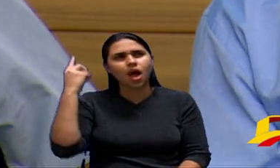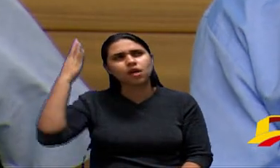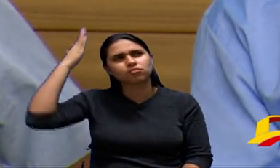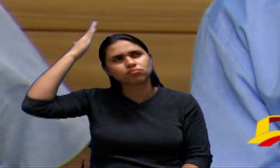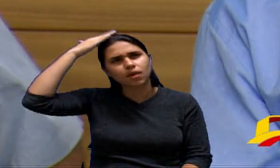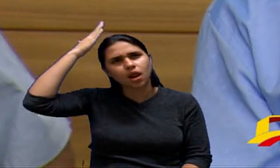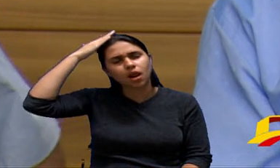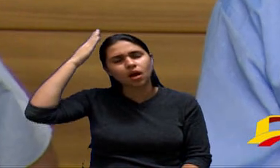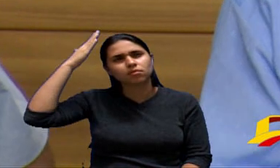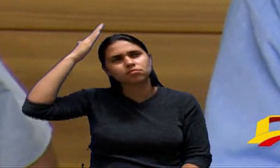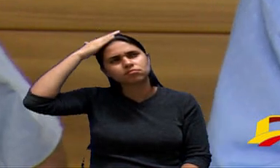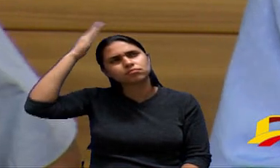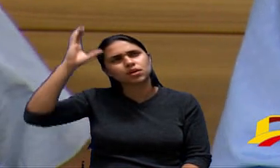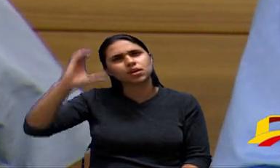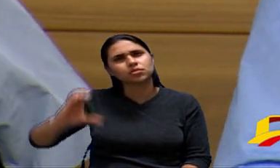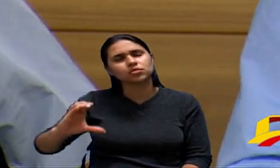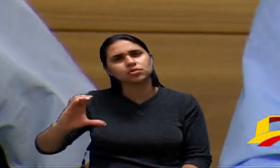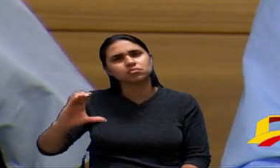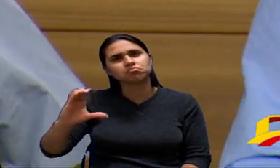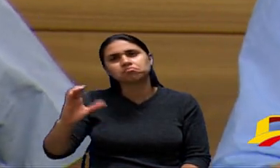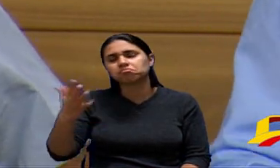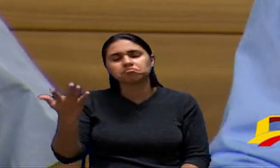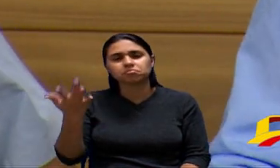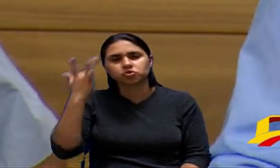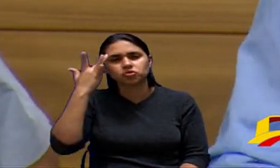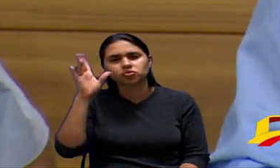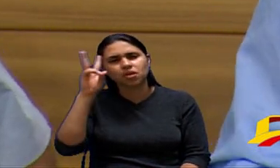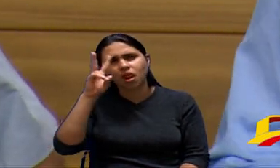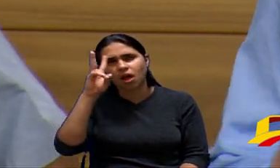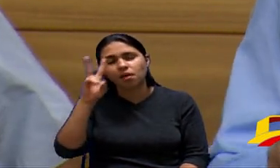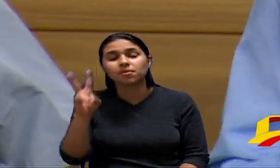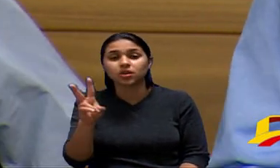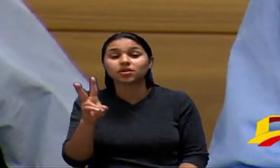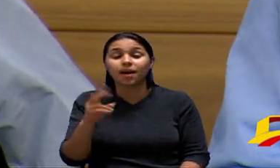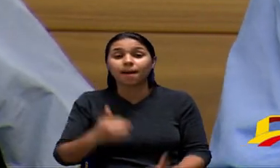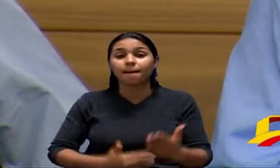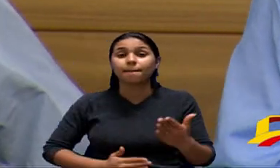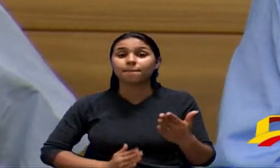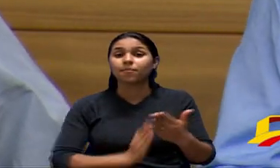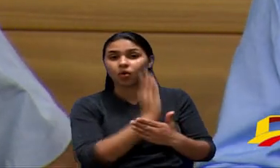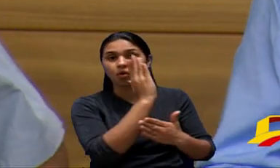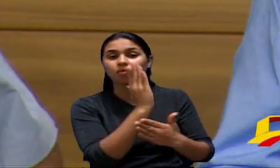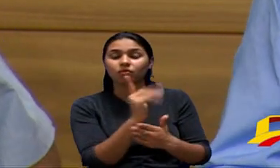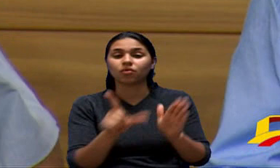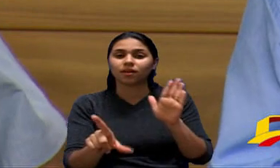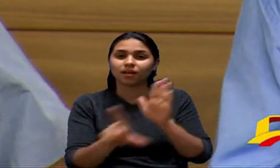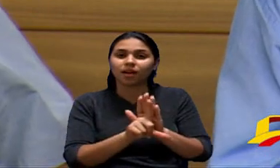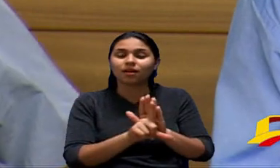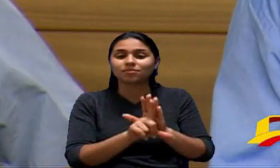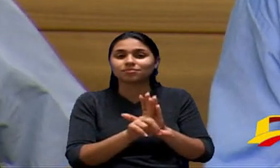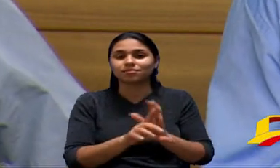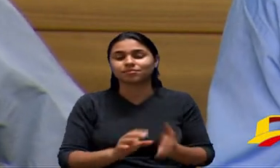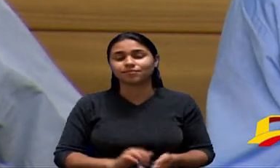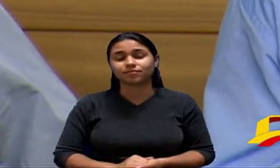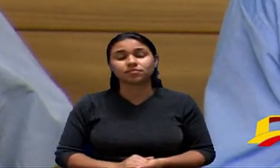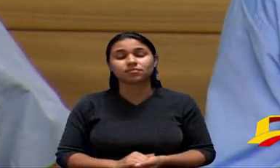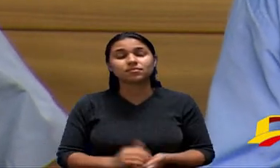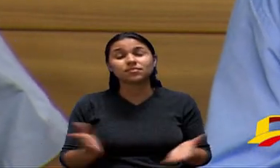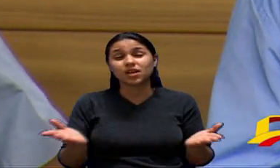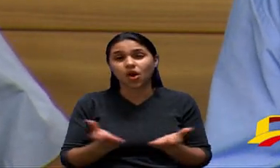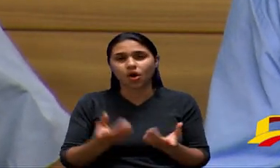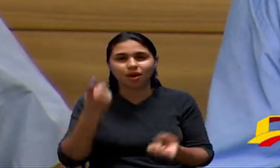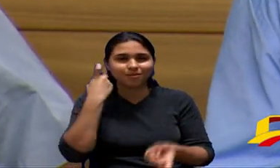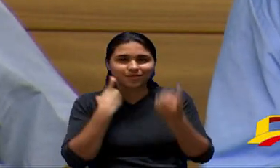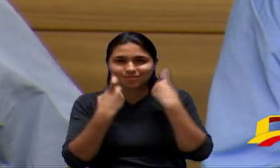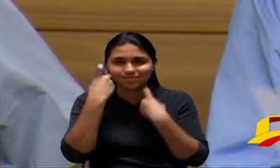Londrina ou foi Curitiba que eu ouvi esse comentário também que sancionou essa lei agora eu fiquei preocupado porque aqui